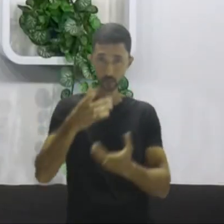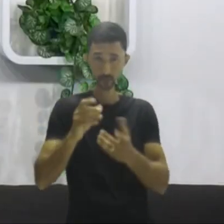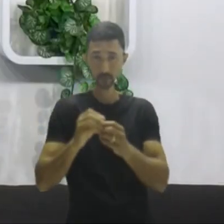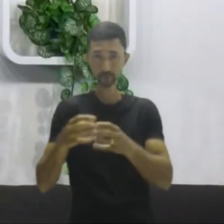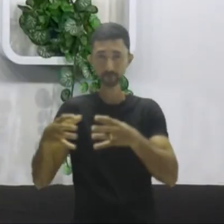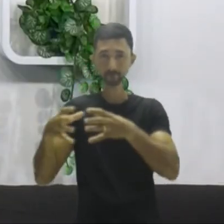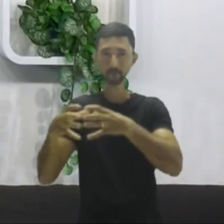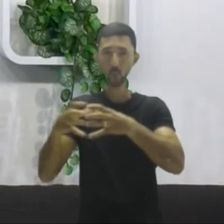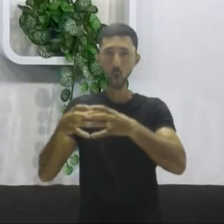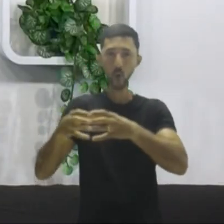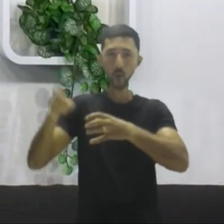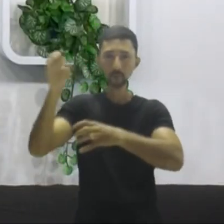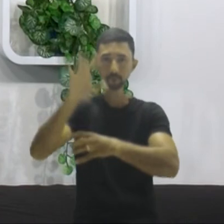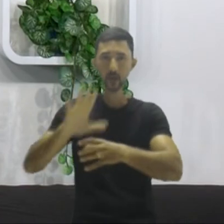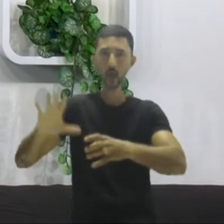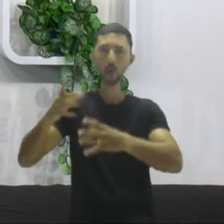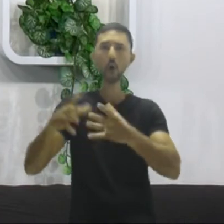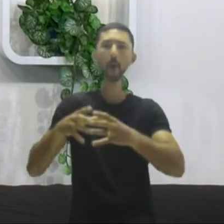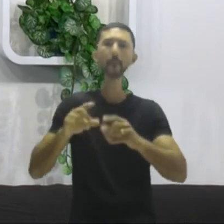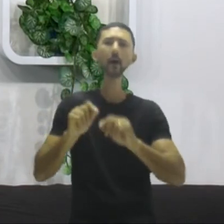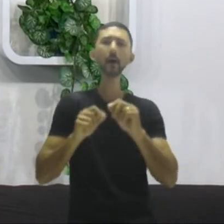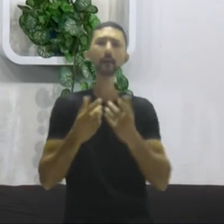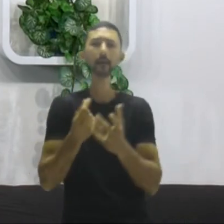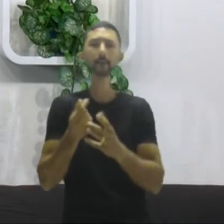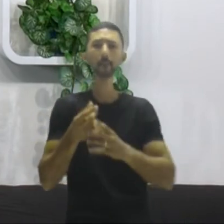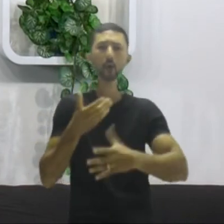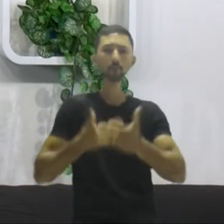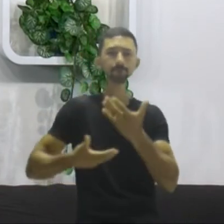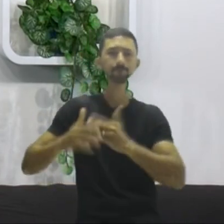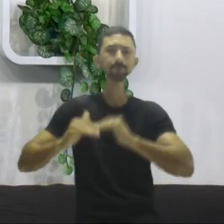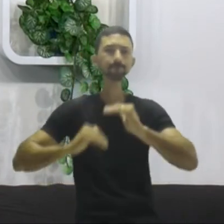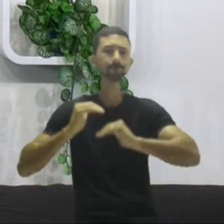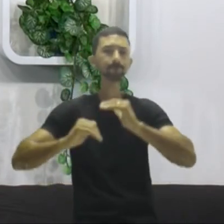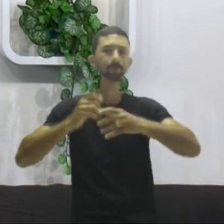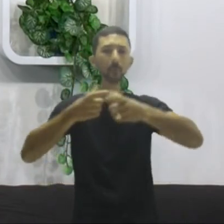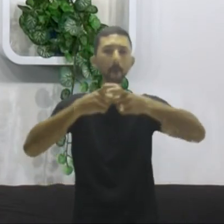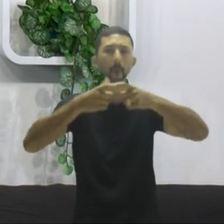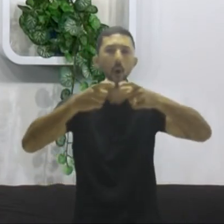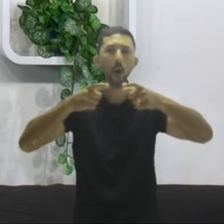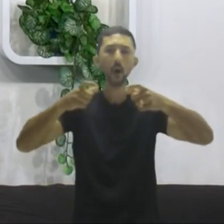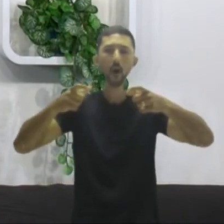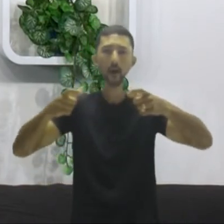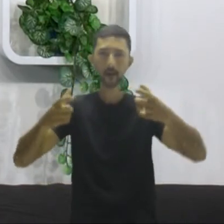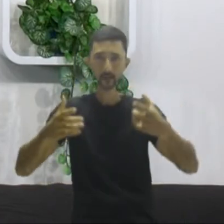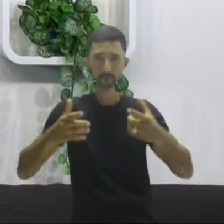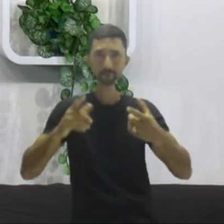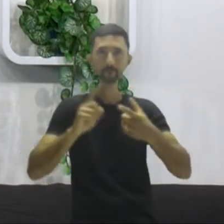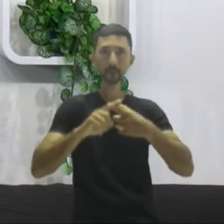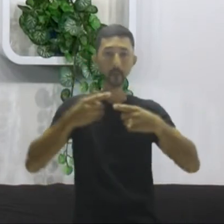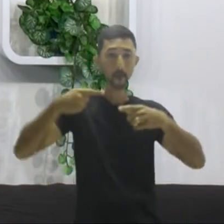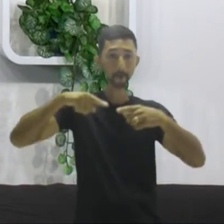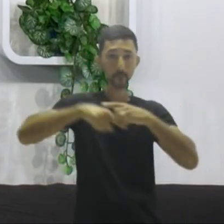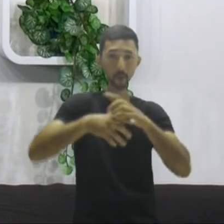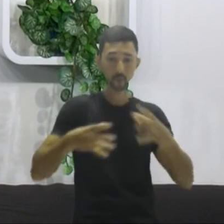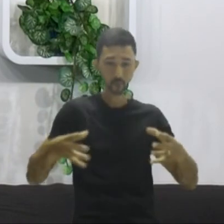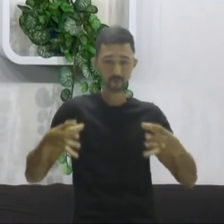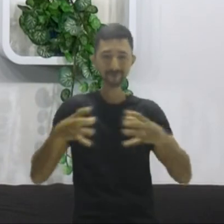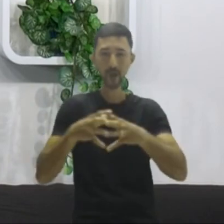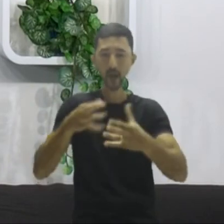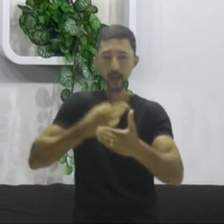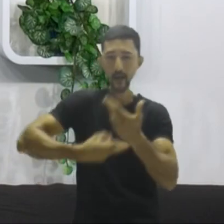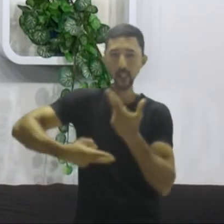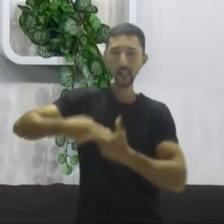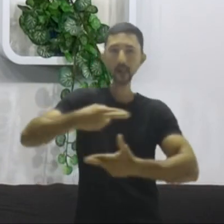Europeia, sem sombra de dúvidas, é aquele bloco econômico que teve o maior crescimento e o maior aprofundamento da